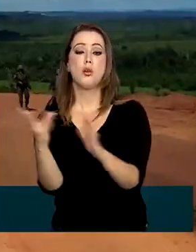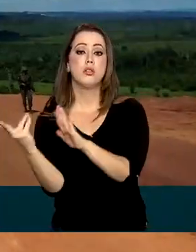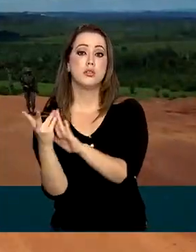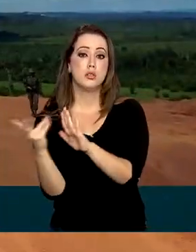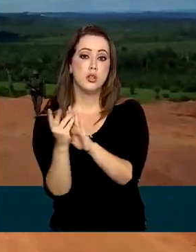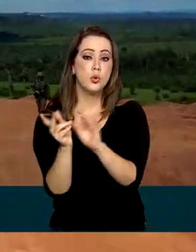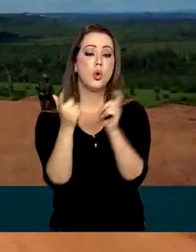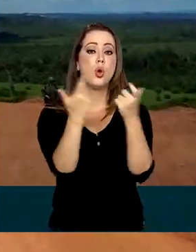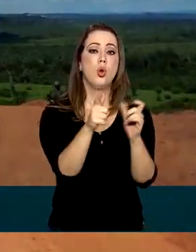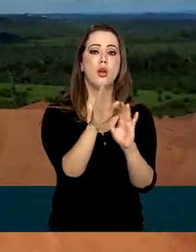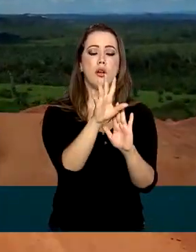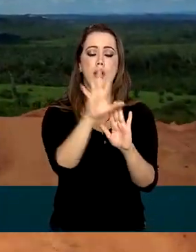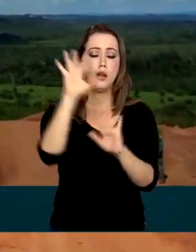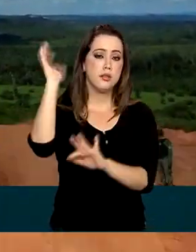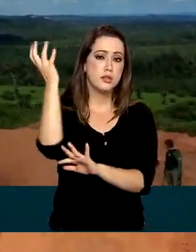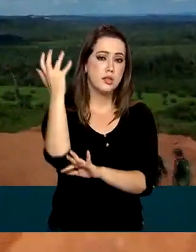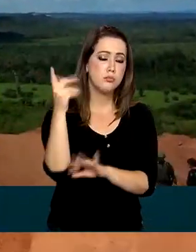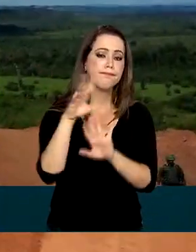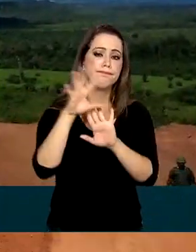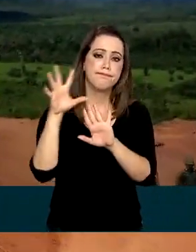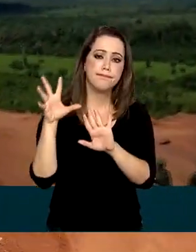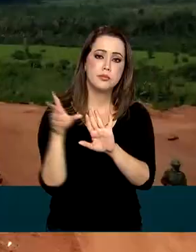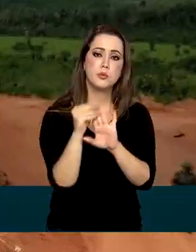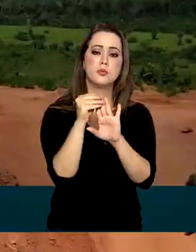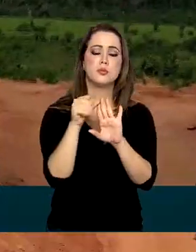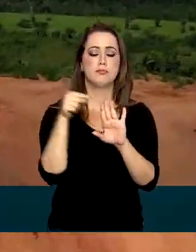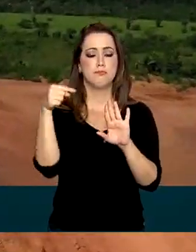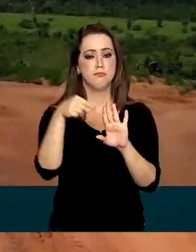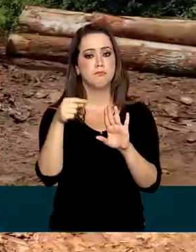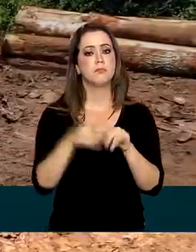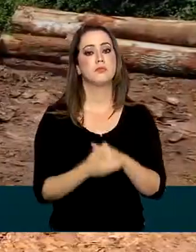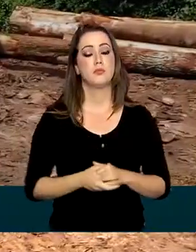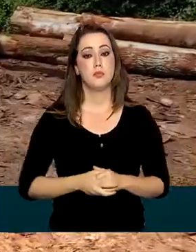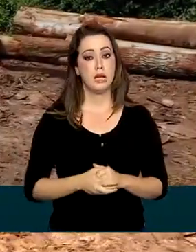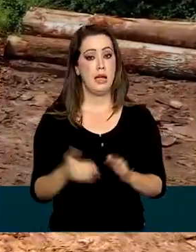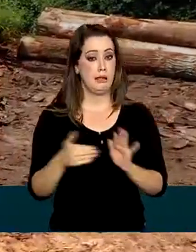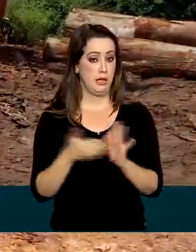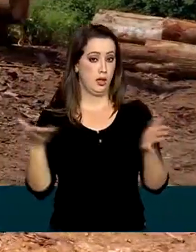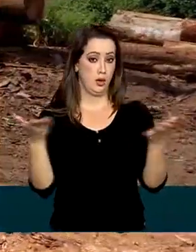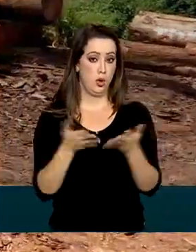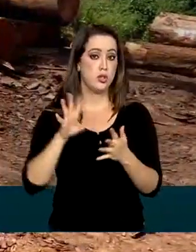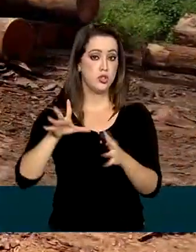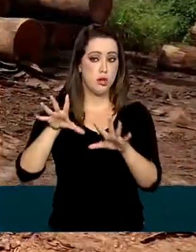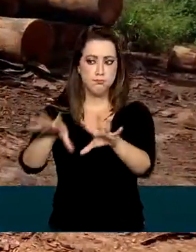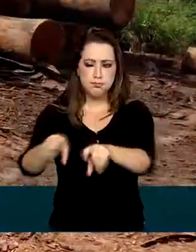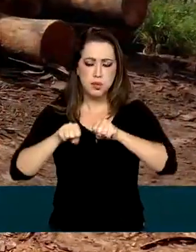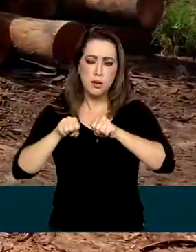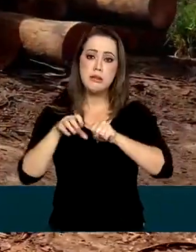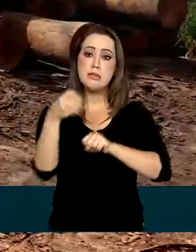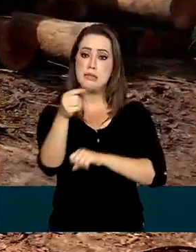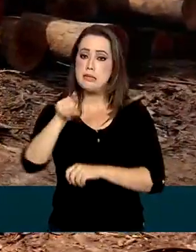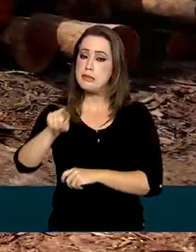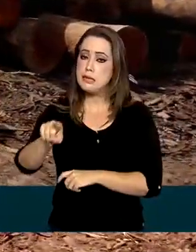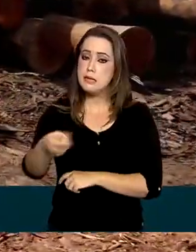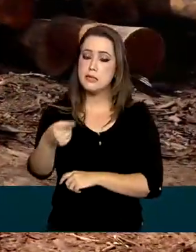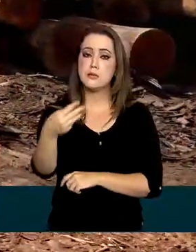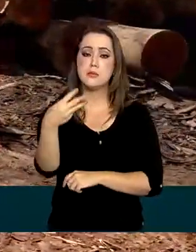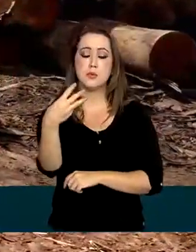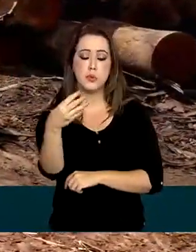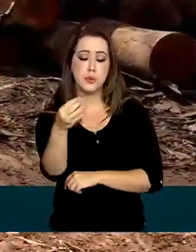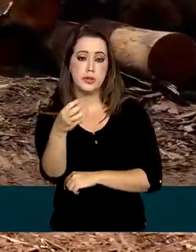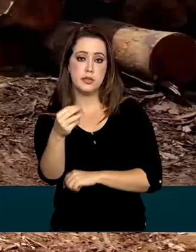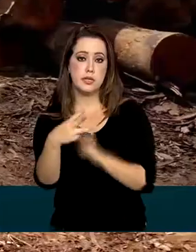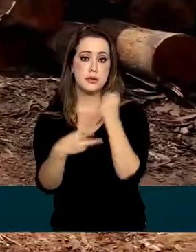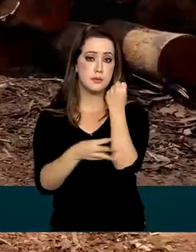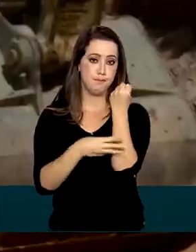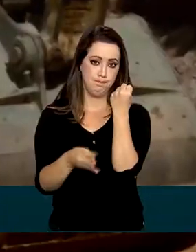unidades federais de conservação e em outras áreas da Amazônia Legal. Até o momento, foram apreendidos 6.300 metros cúbicos de